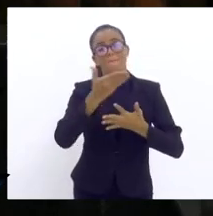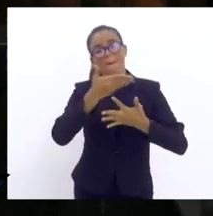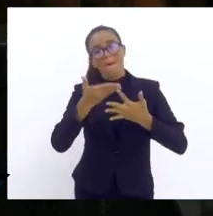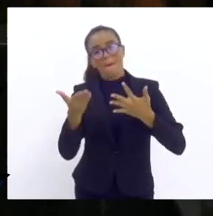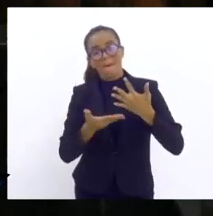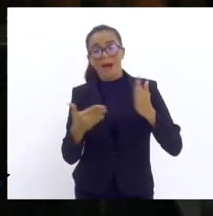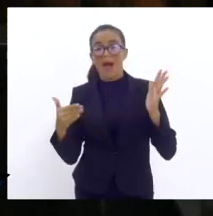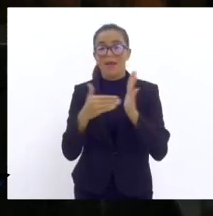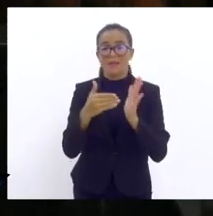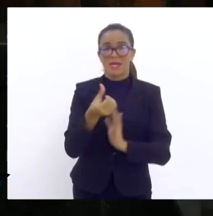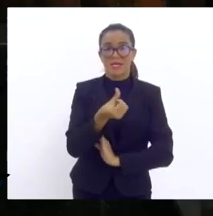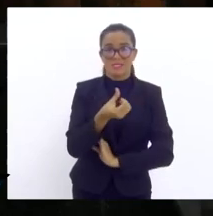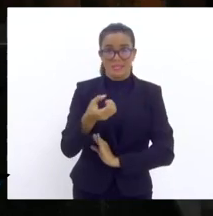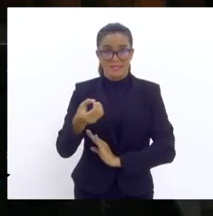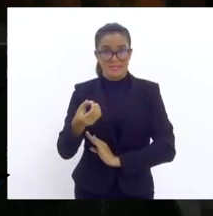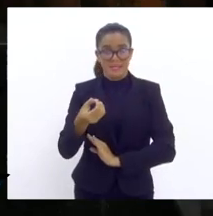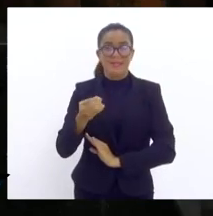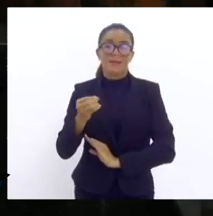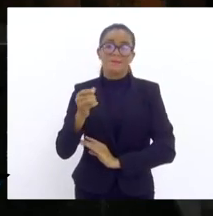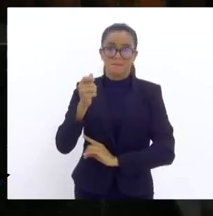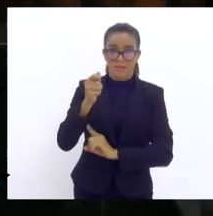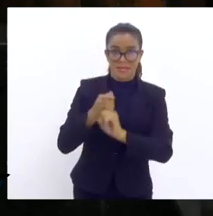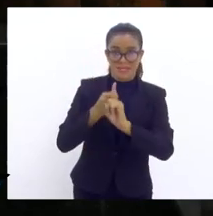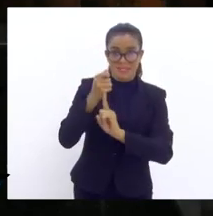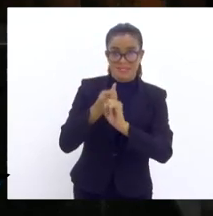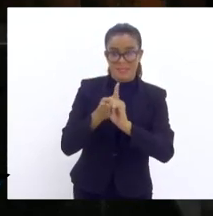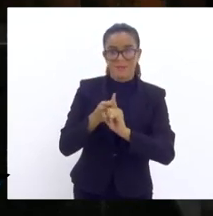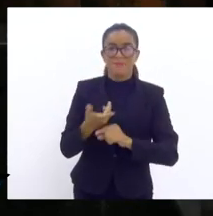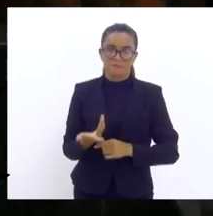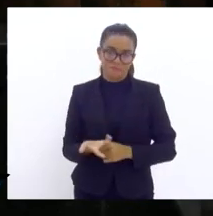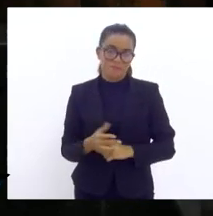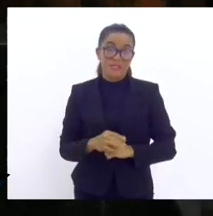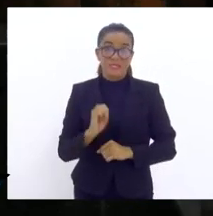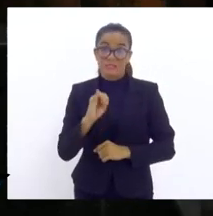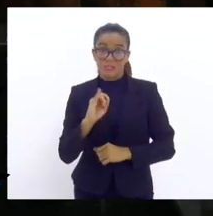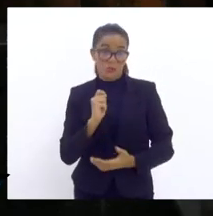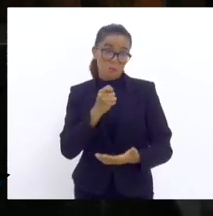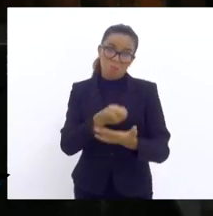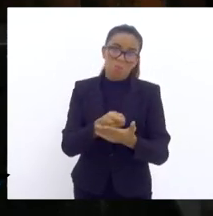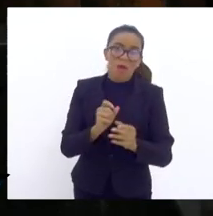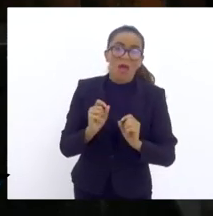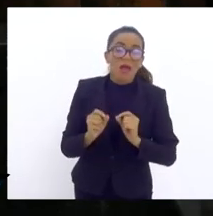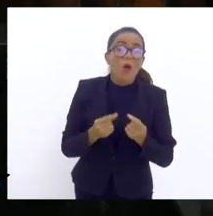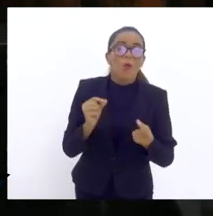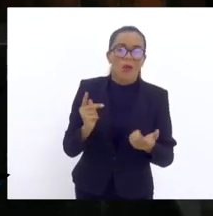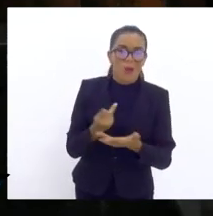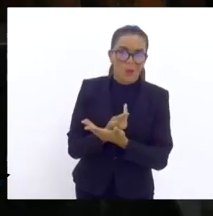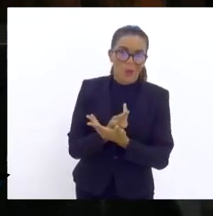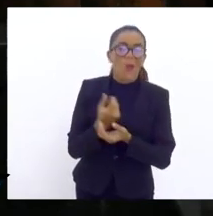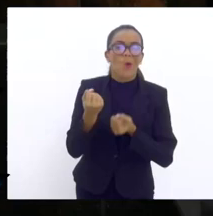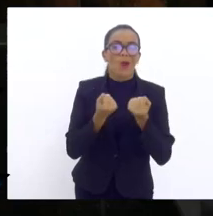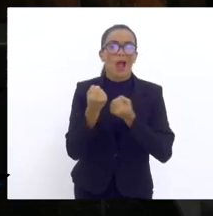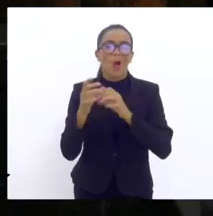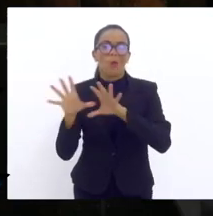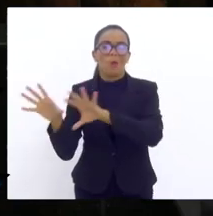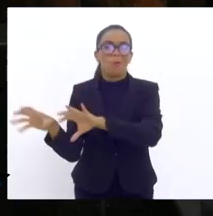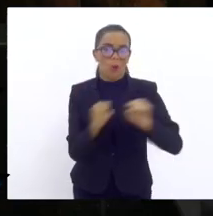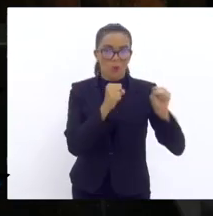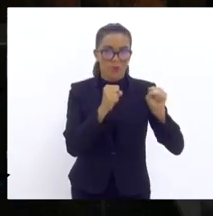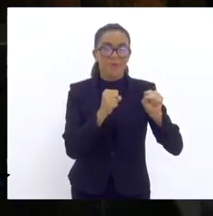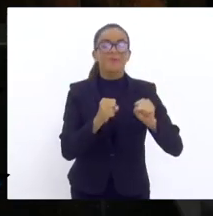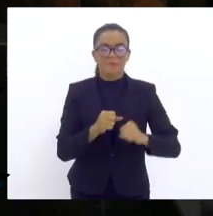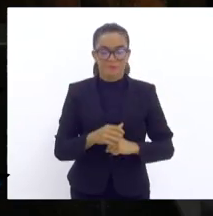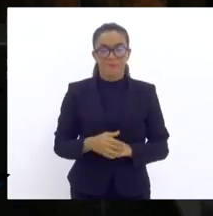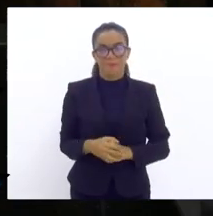AGRI, qual é? O próprio veículo. Se não pagar, evidentemente, o veículo pode ser tomado. Bom,